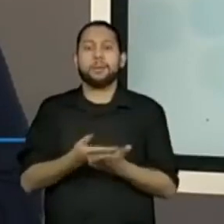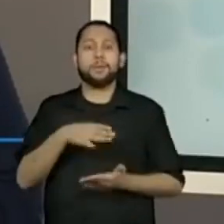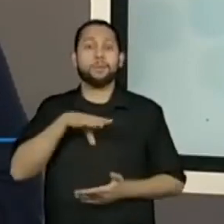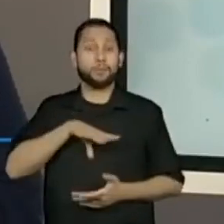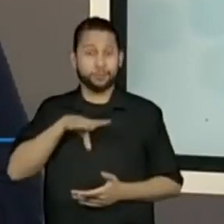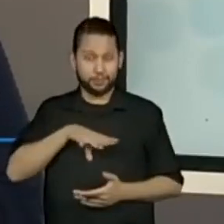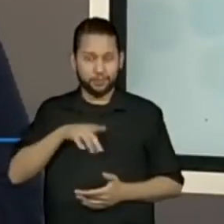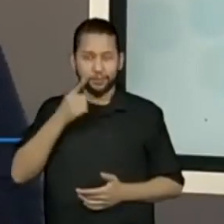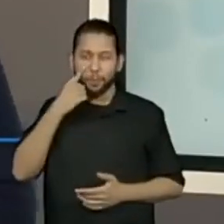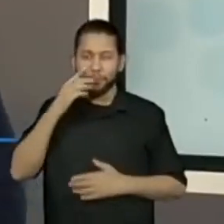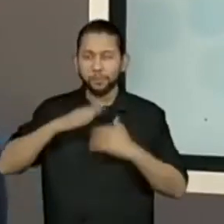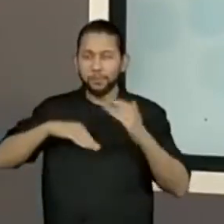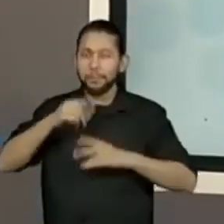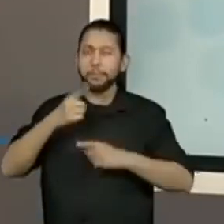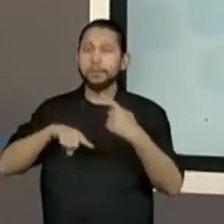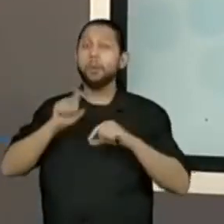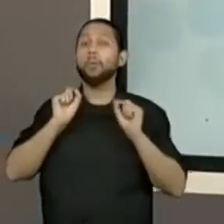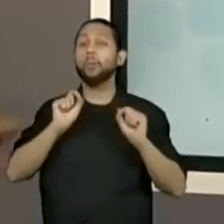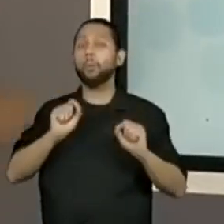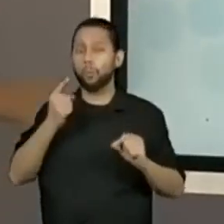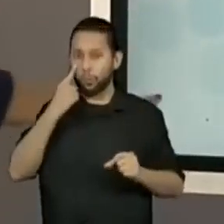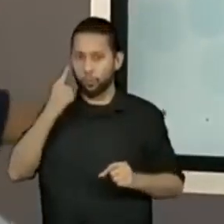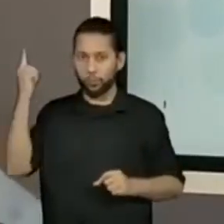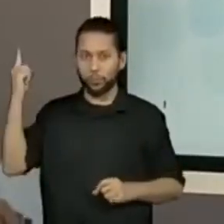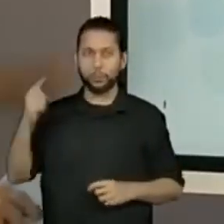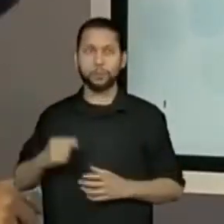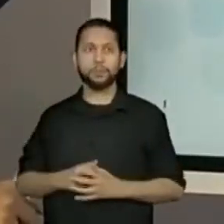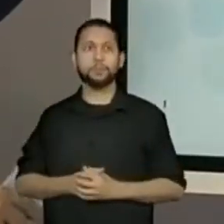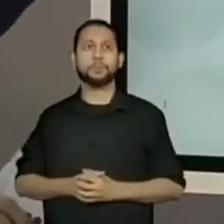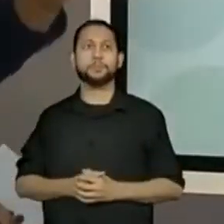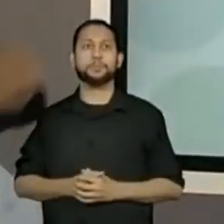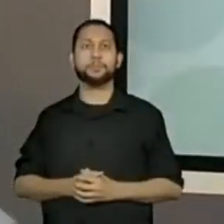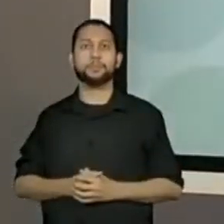ver a habilidade da aula de hoje? Bom,